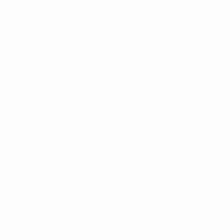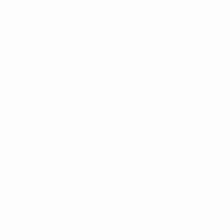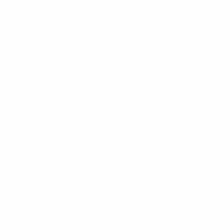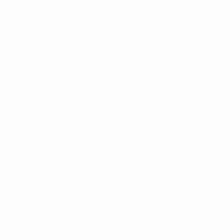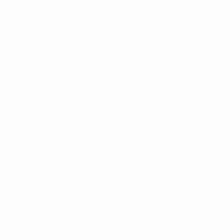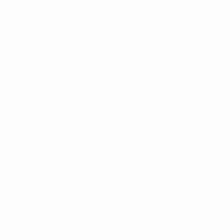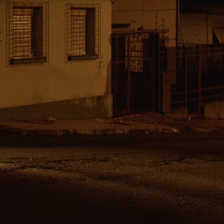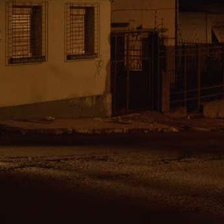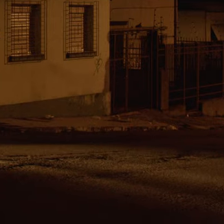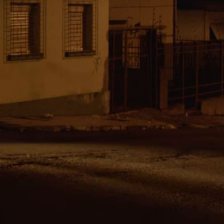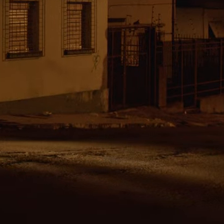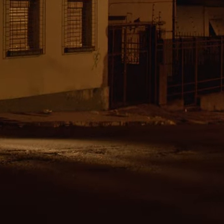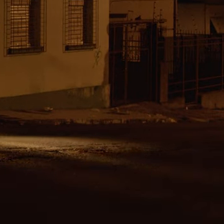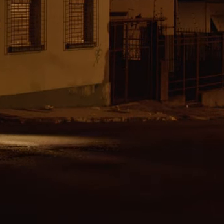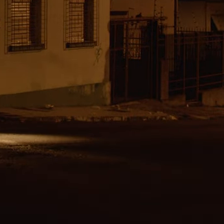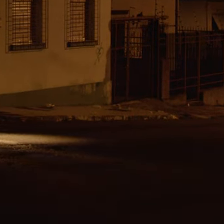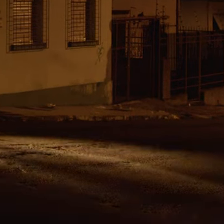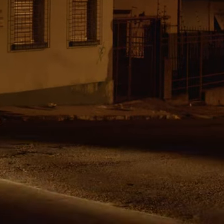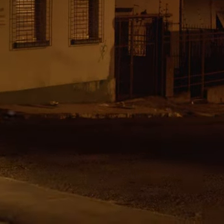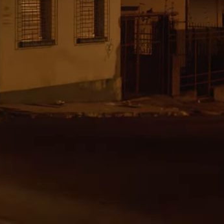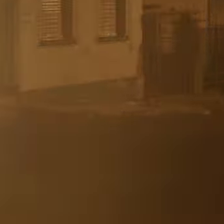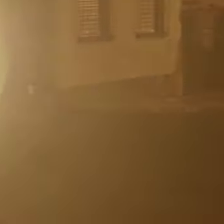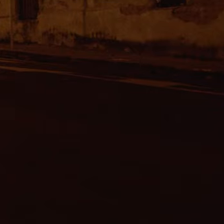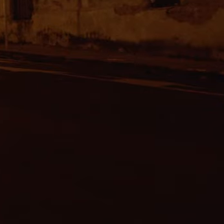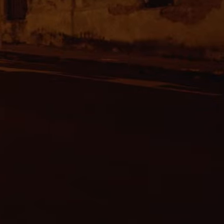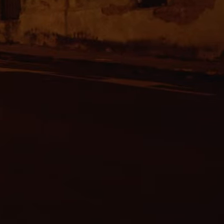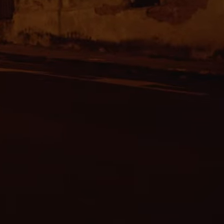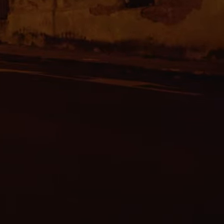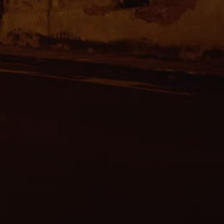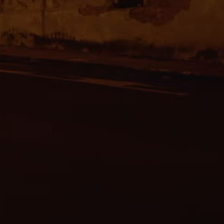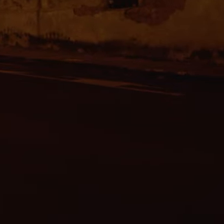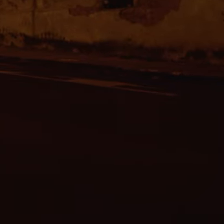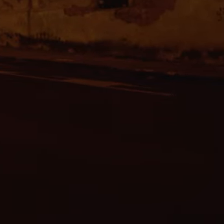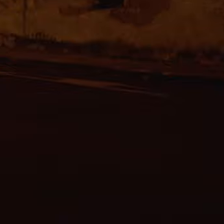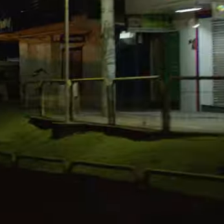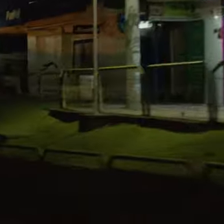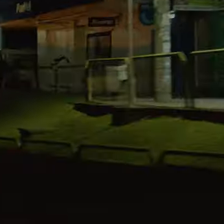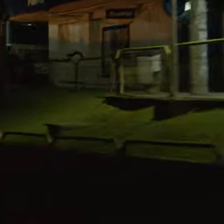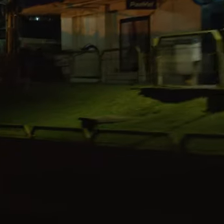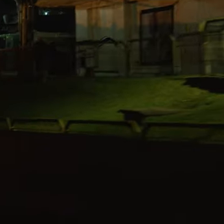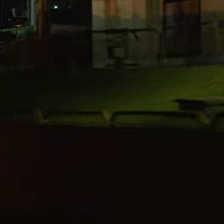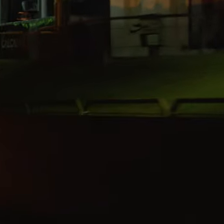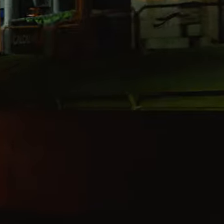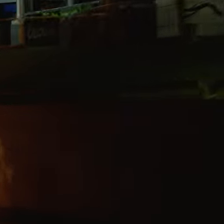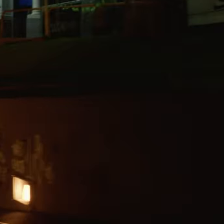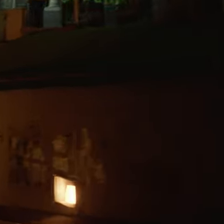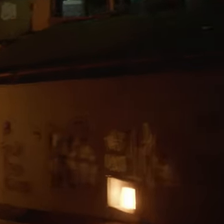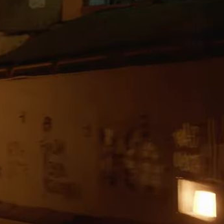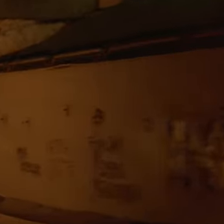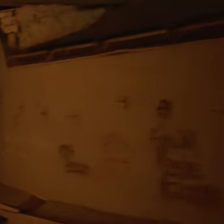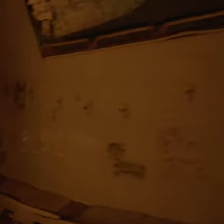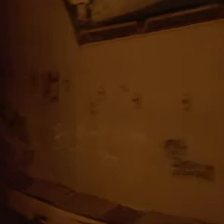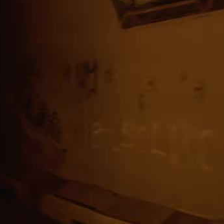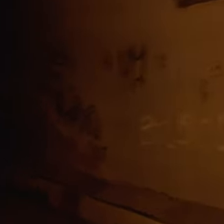o que tem passado Um carro sai de uma garagem pela noite Dobra uma esquina, anda pela cidade e passa por um mergulhão com uma ponte por